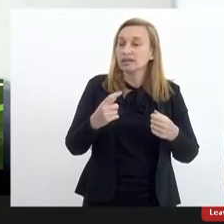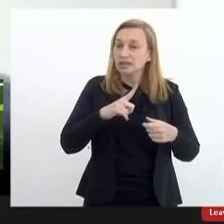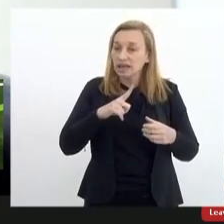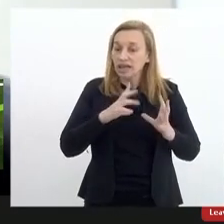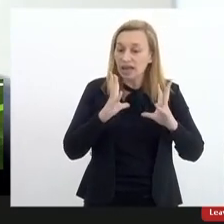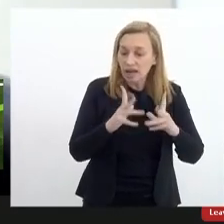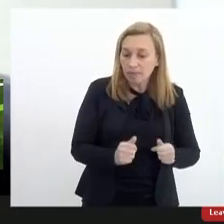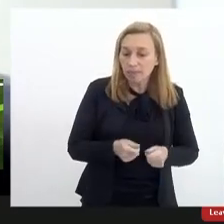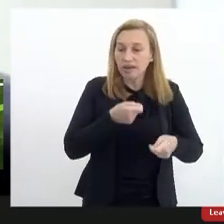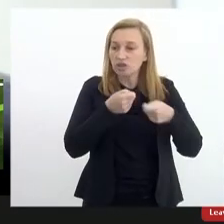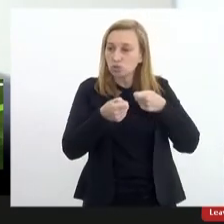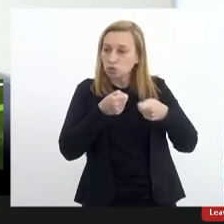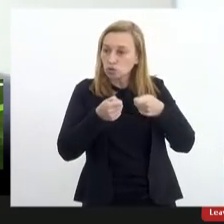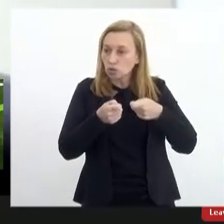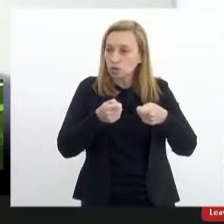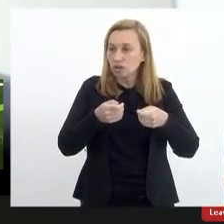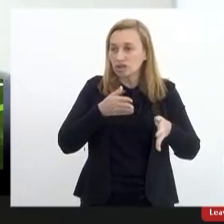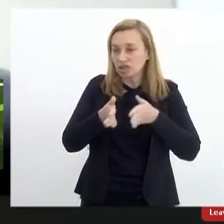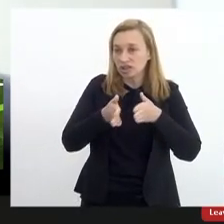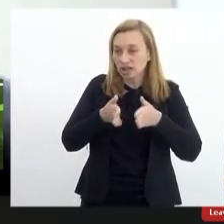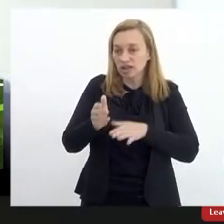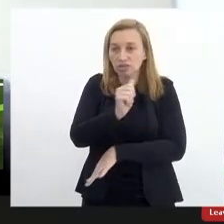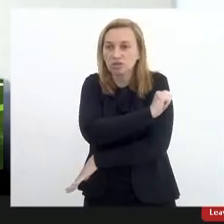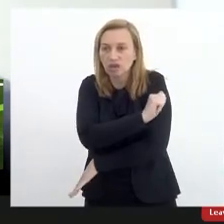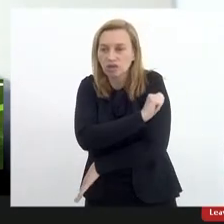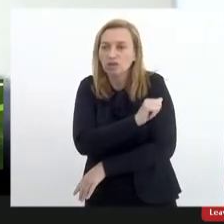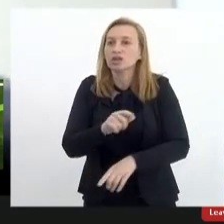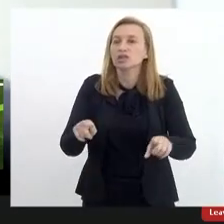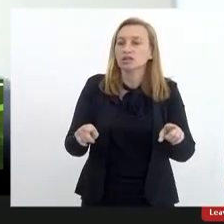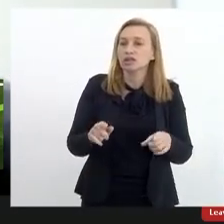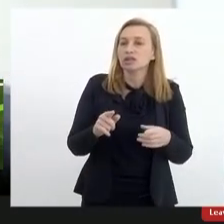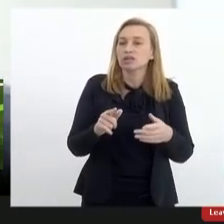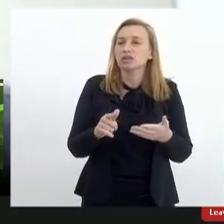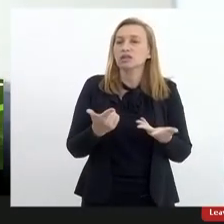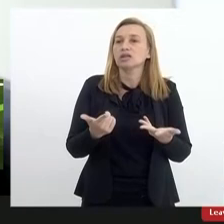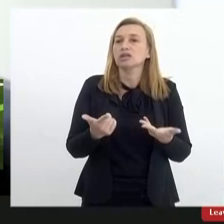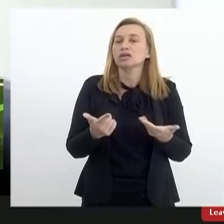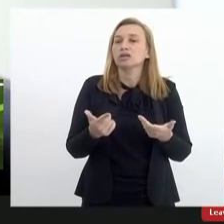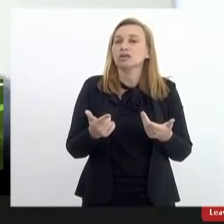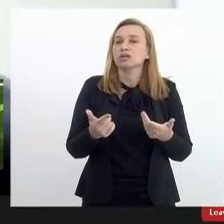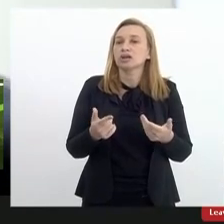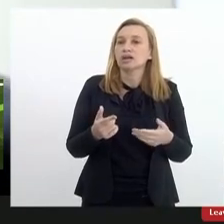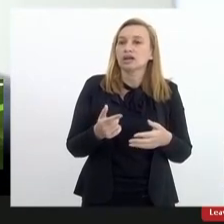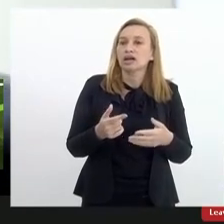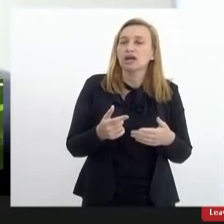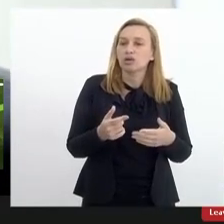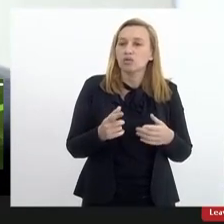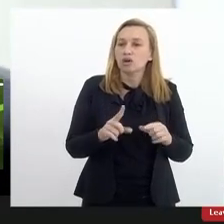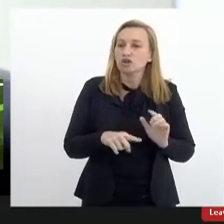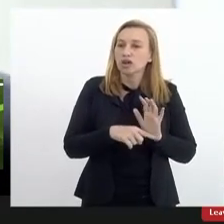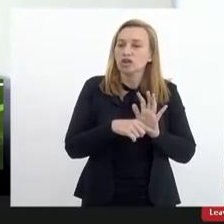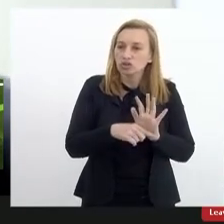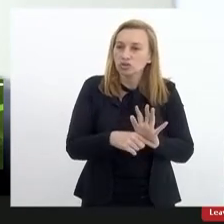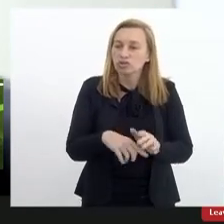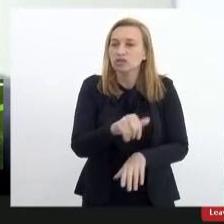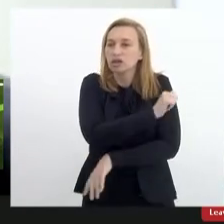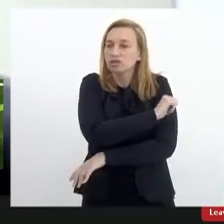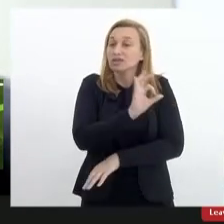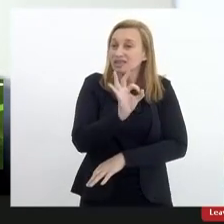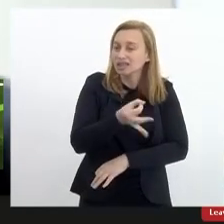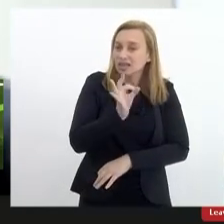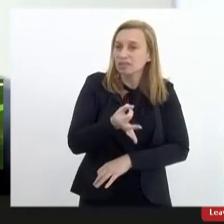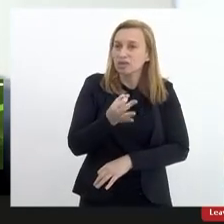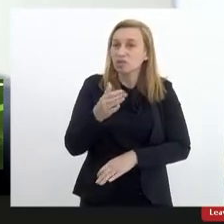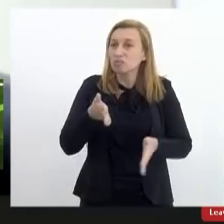controle de fluxo dos estudantes para garantir a busca ativa dos alunos a gente está diante provavelmente